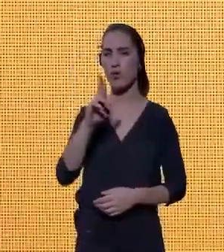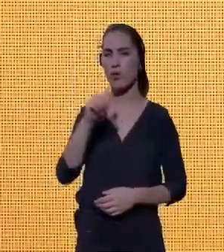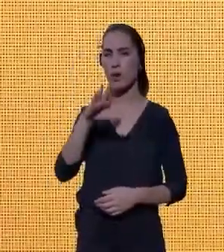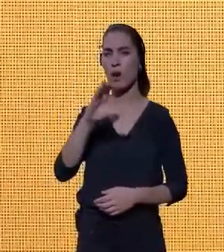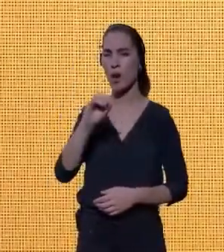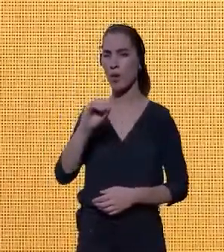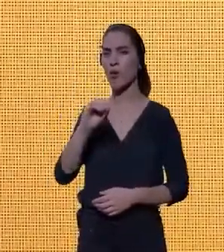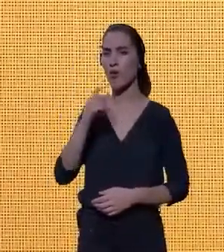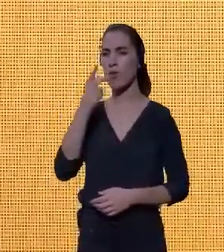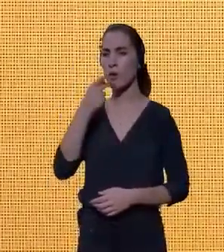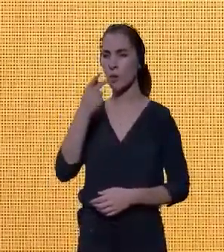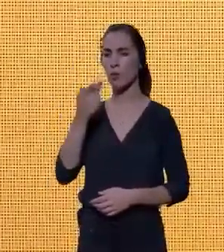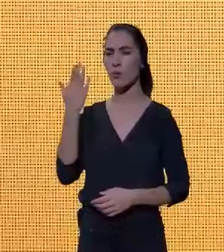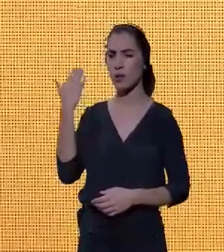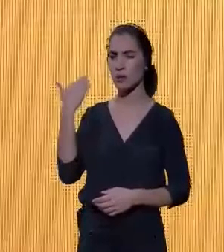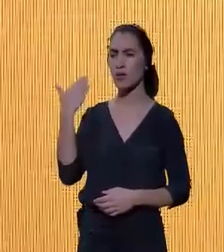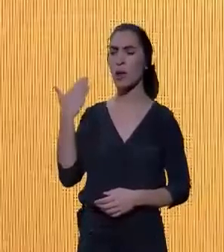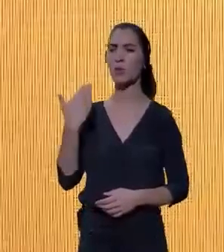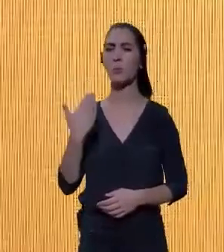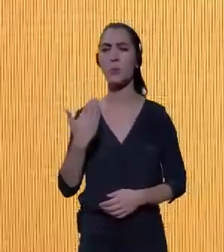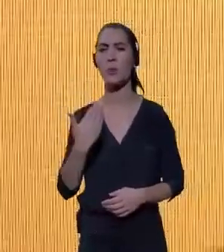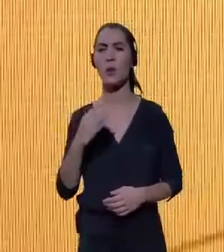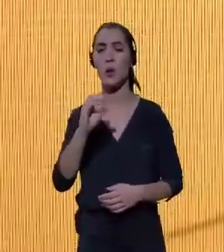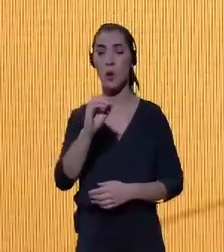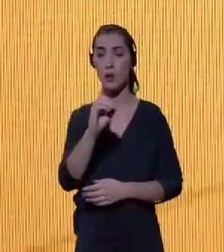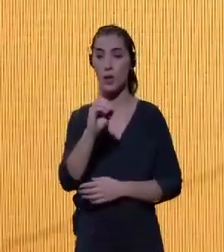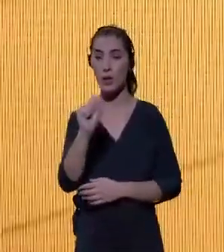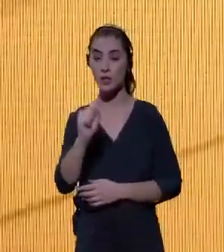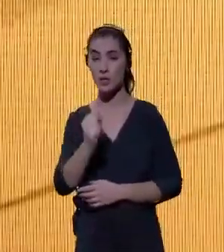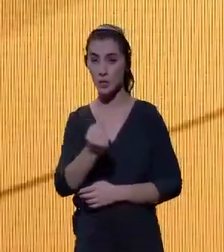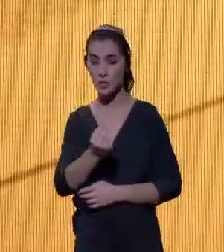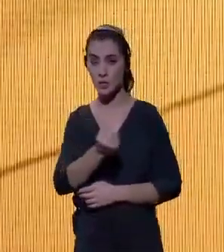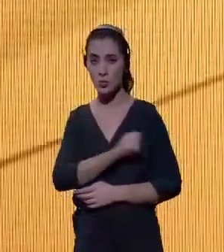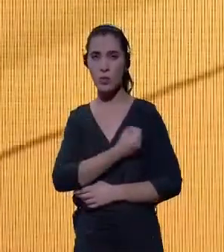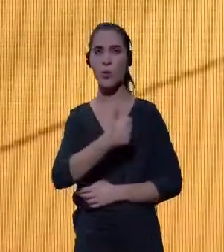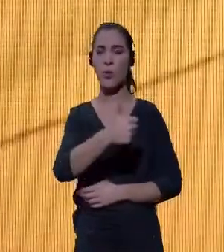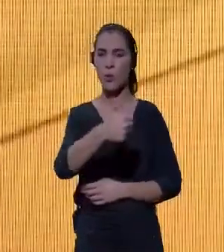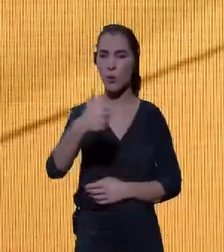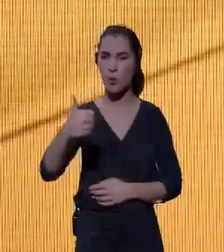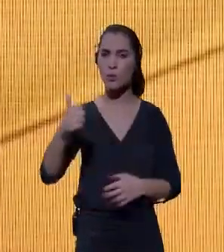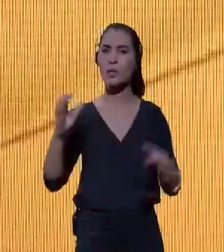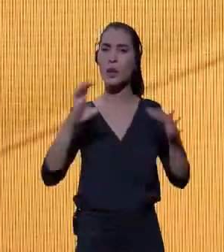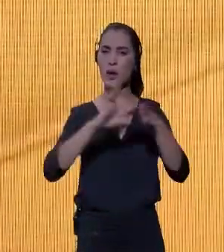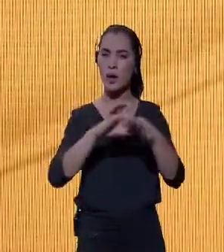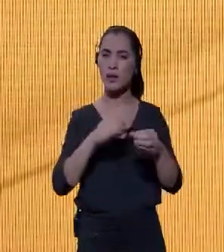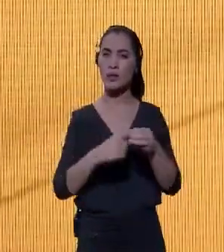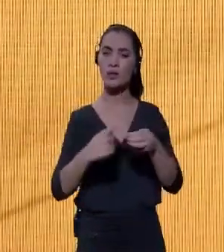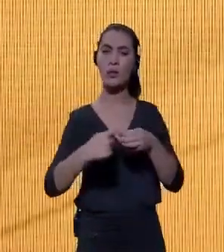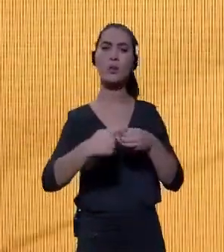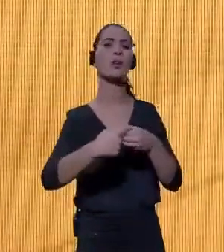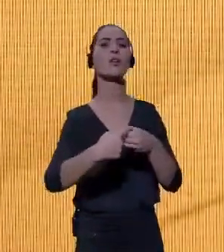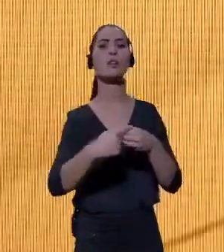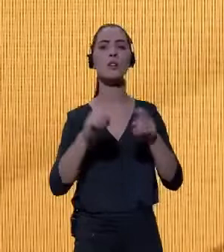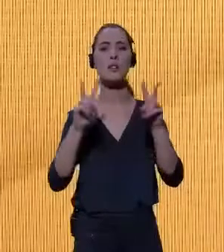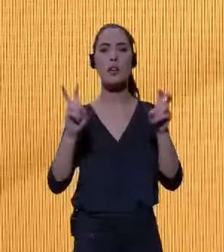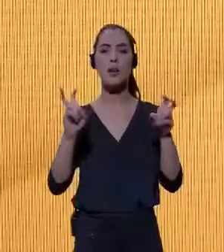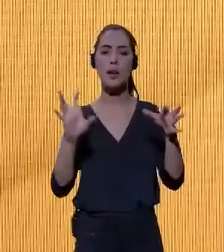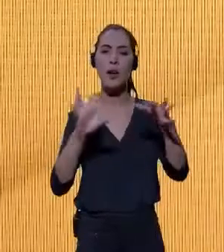objetivos do desenvolvimento sustentável, o ODS-11, que toca no tema de cidades e comunidades